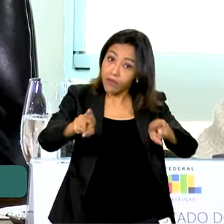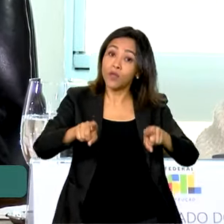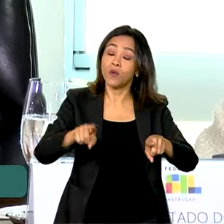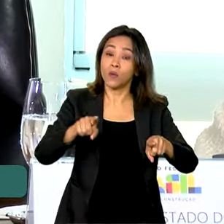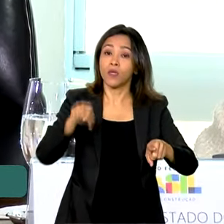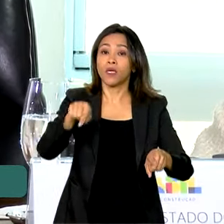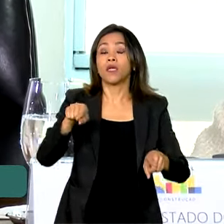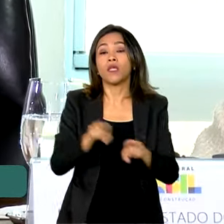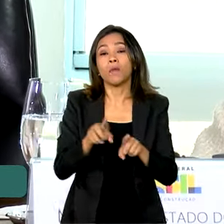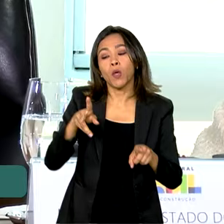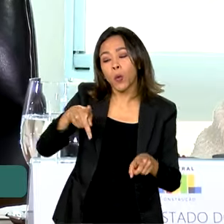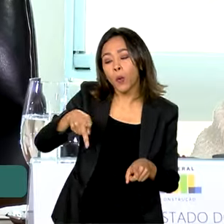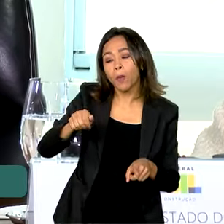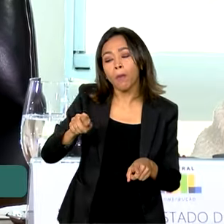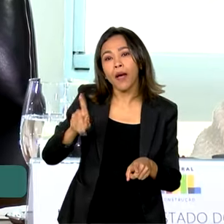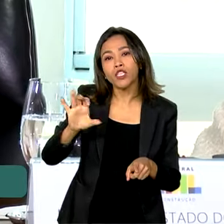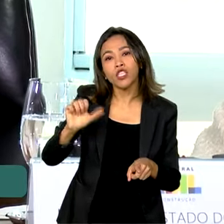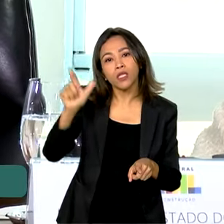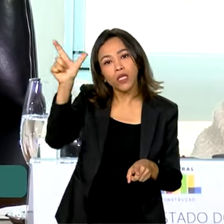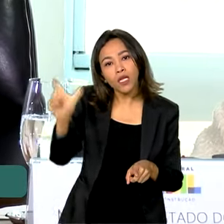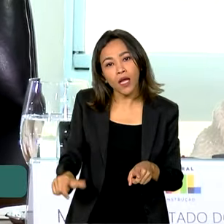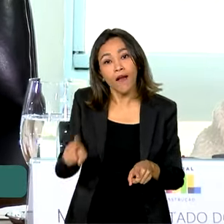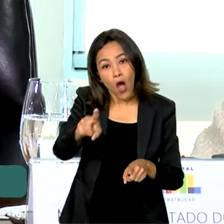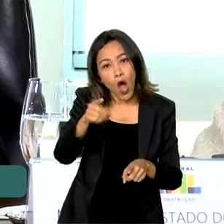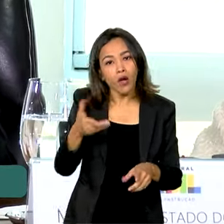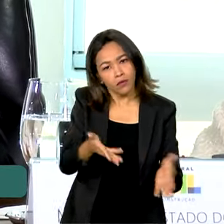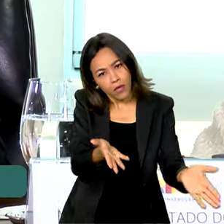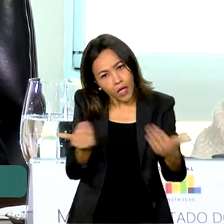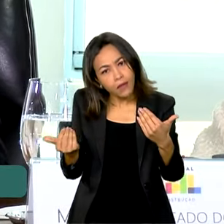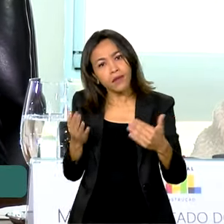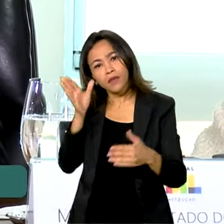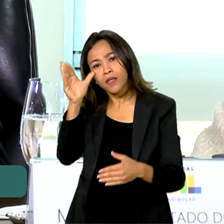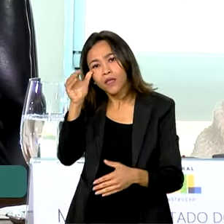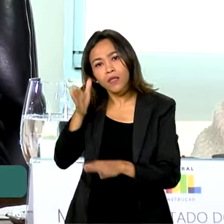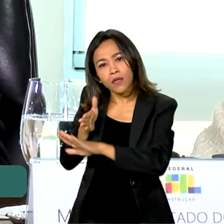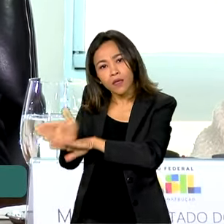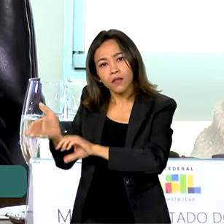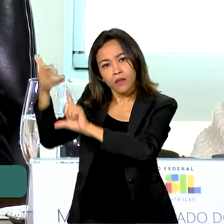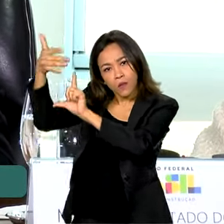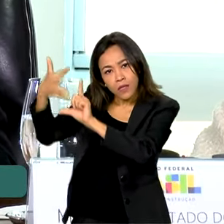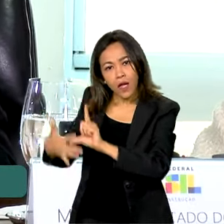é entrar no site e clicar Comunica Brasil,